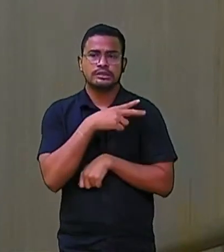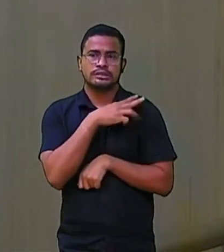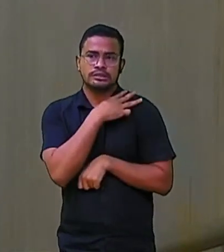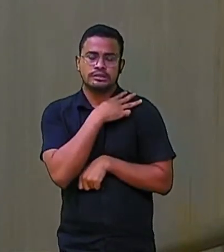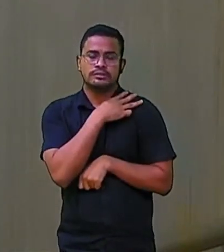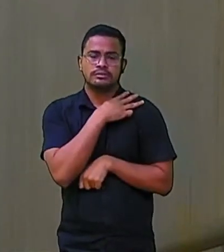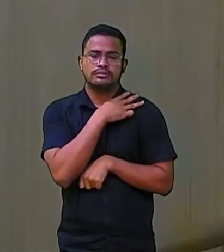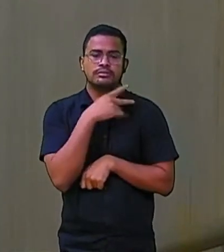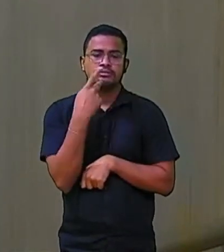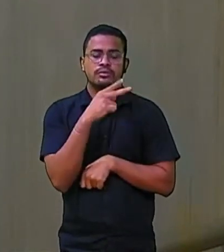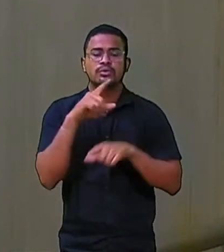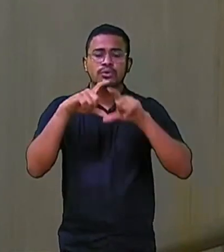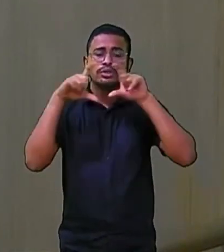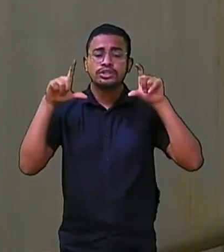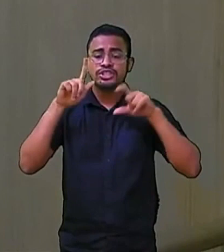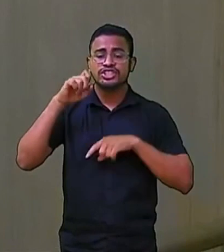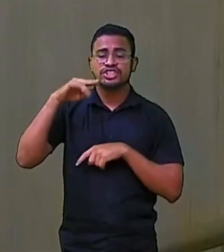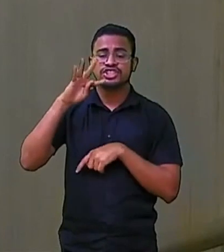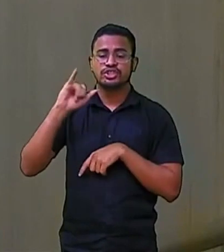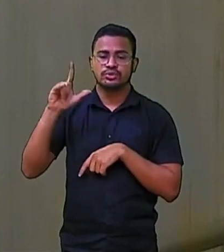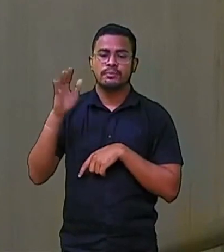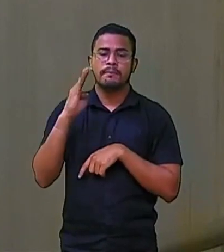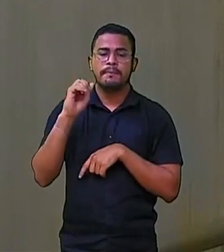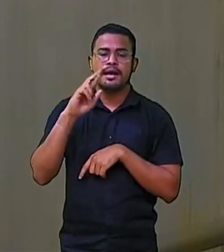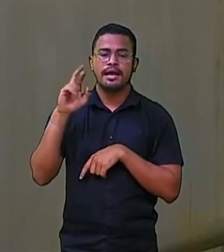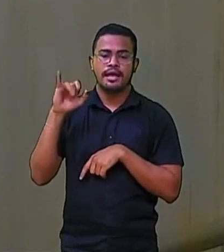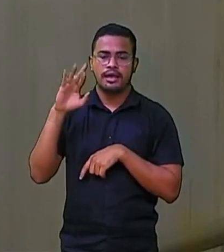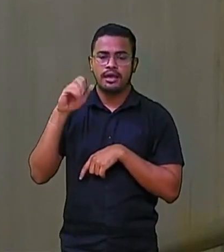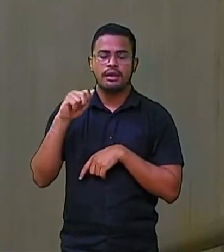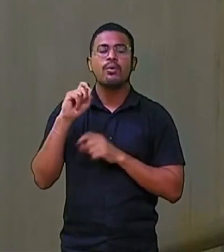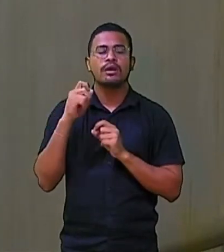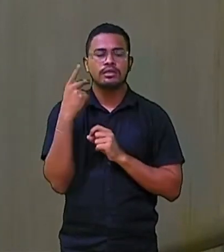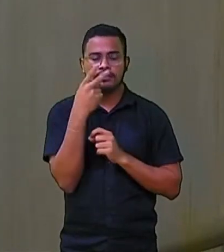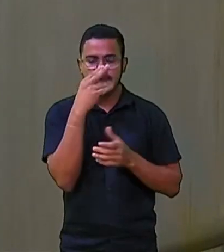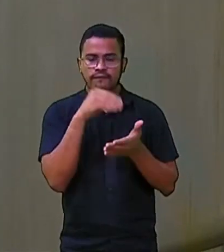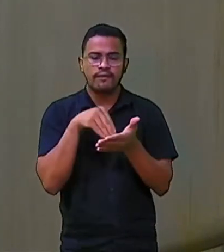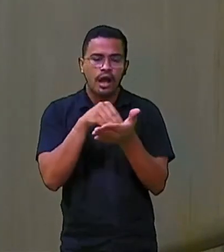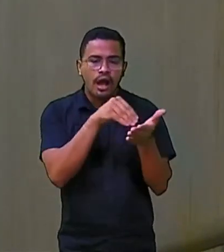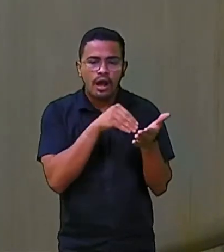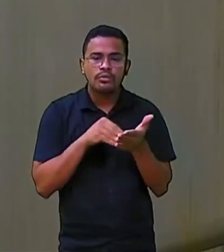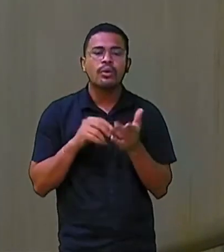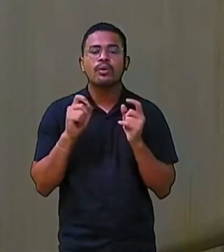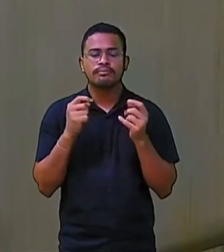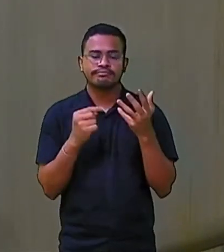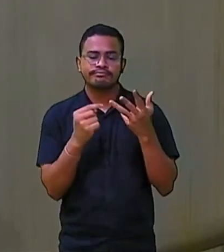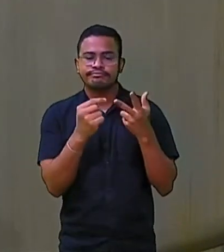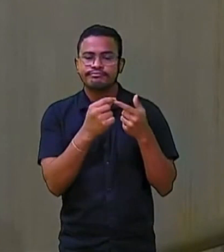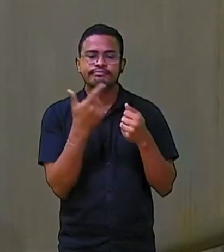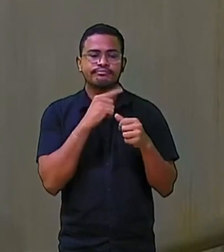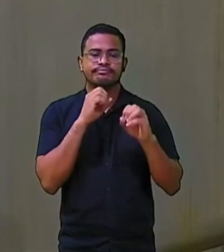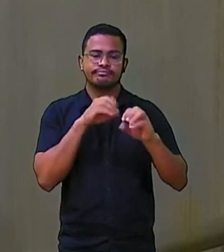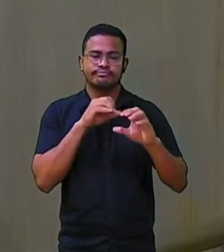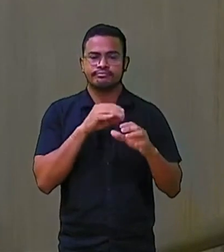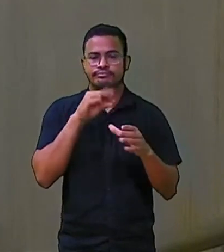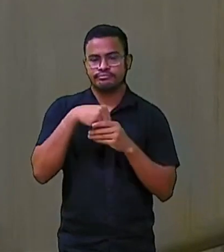doutor Gentil Barreira contra a falta de condições de ensino nas salas de aula